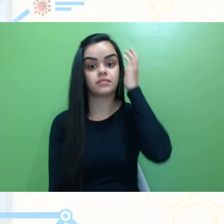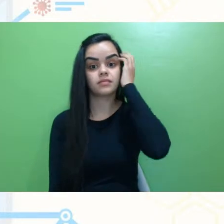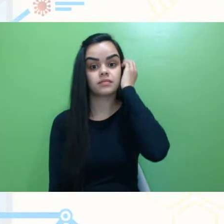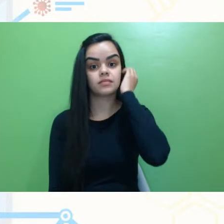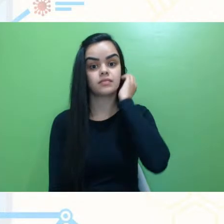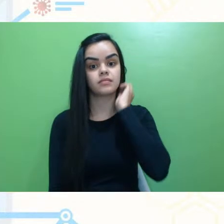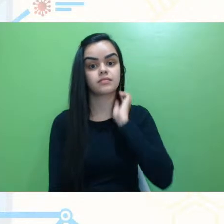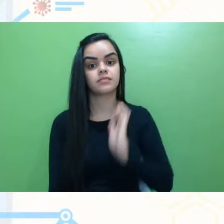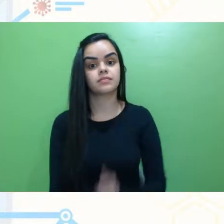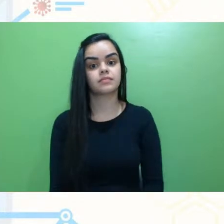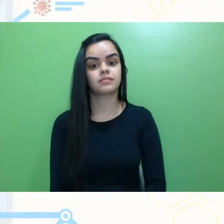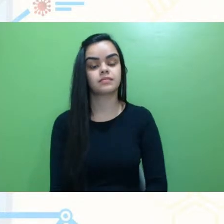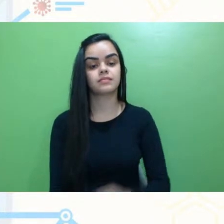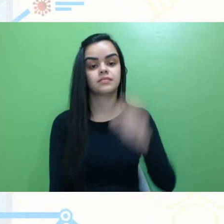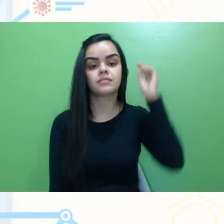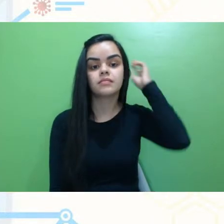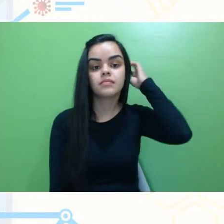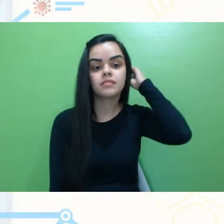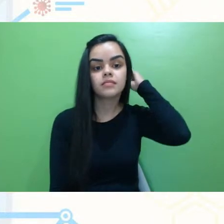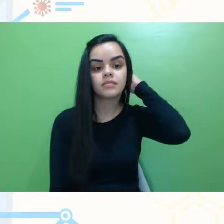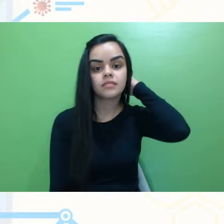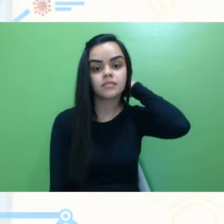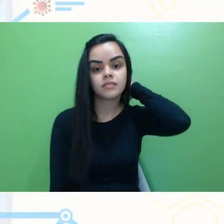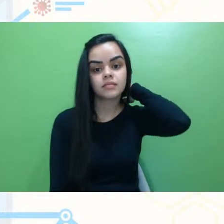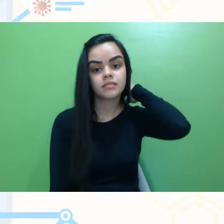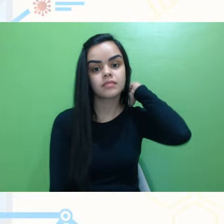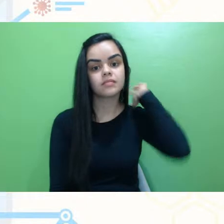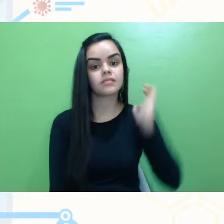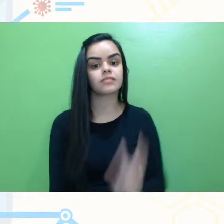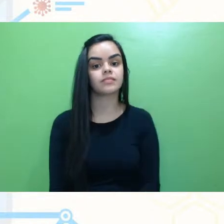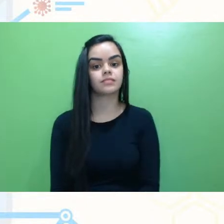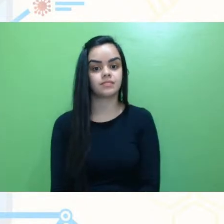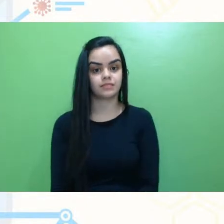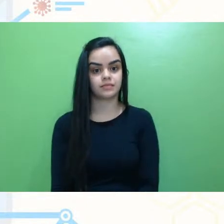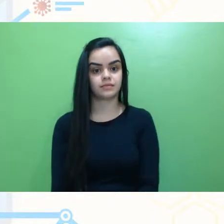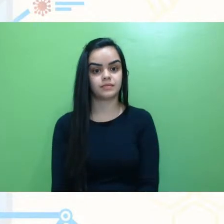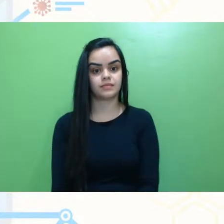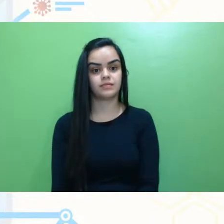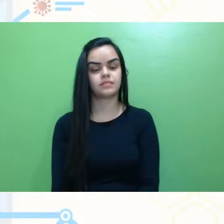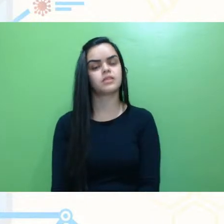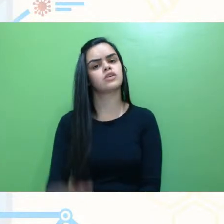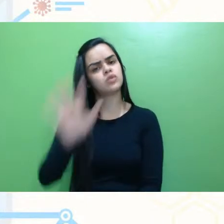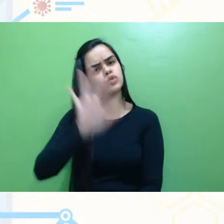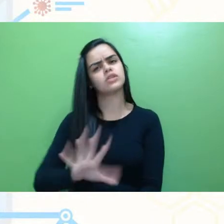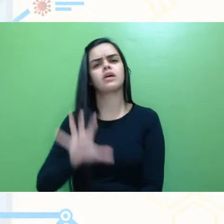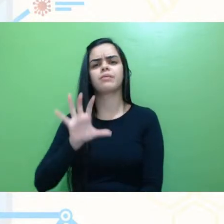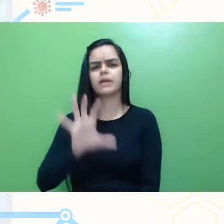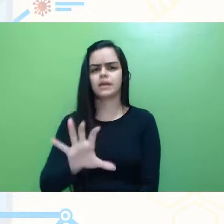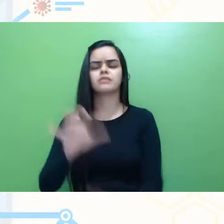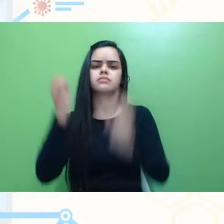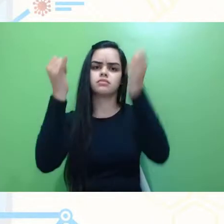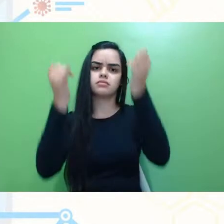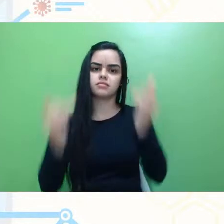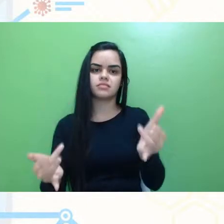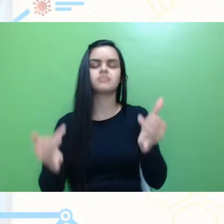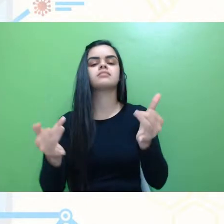Bom, eu acho que, no geral, era isso que eu tinha para colocar, são 17